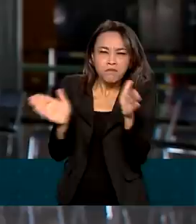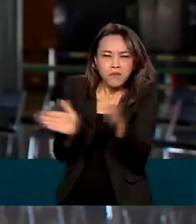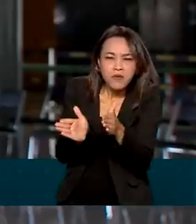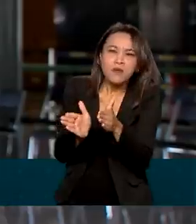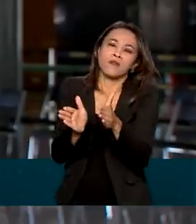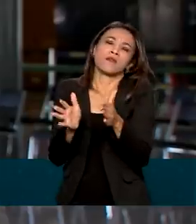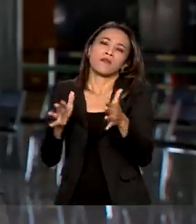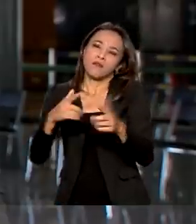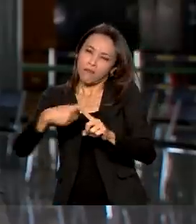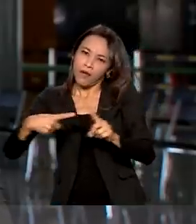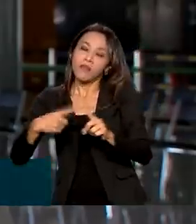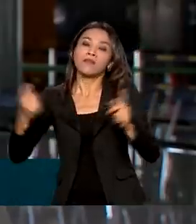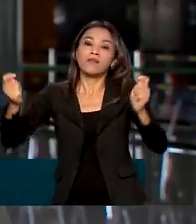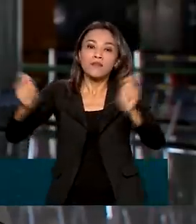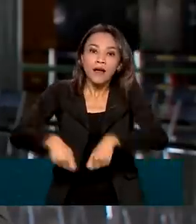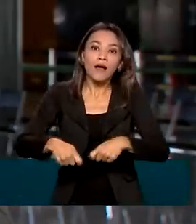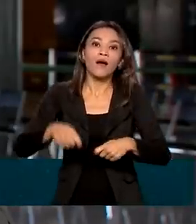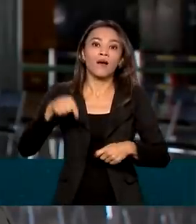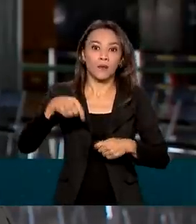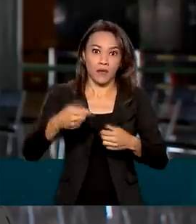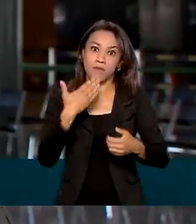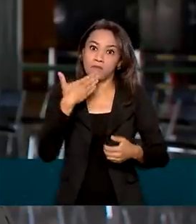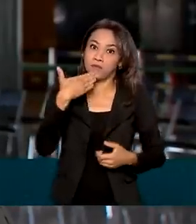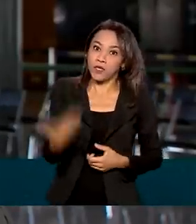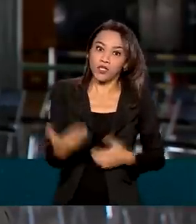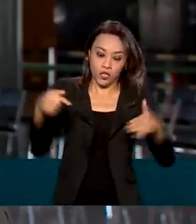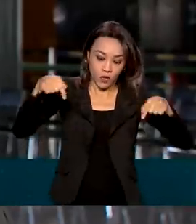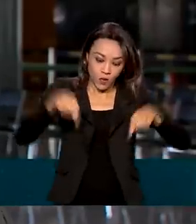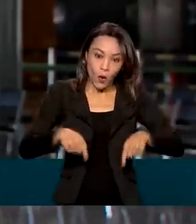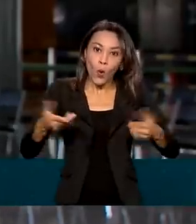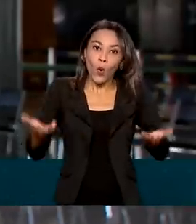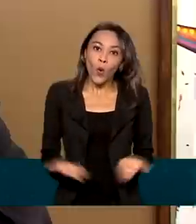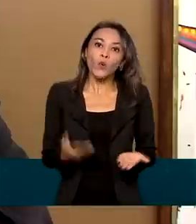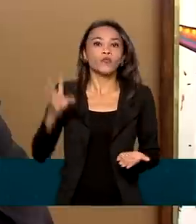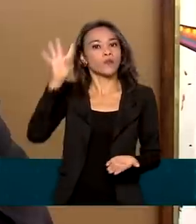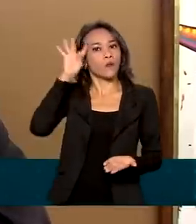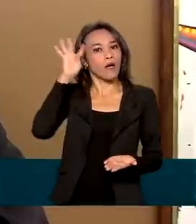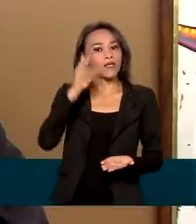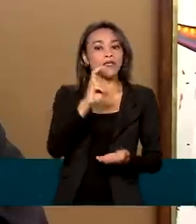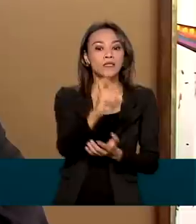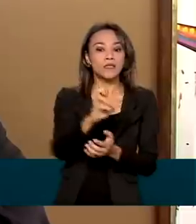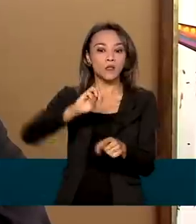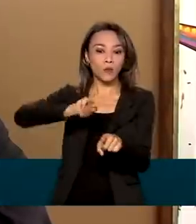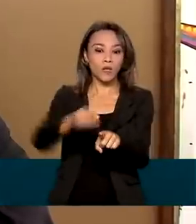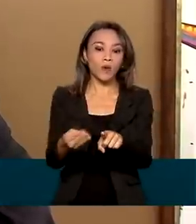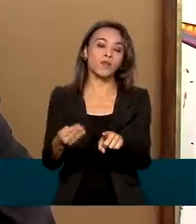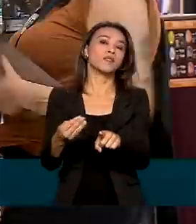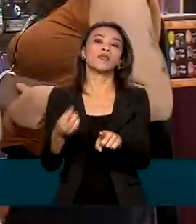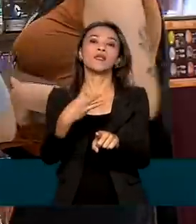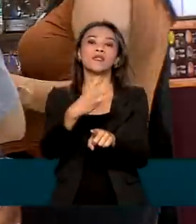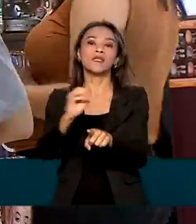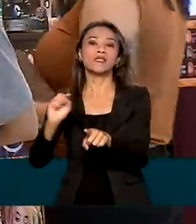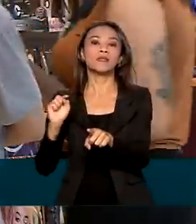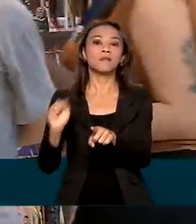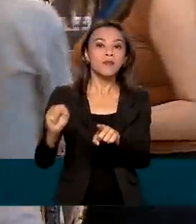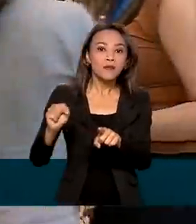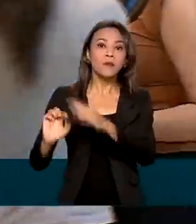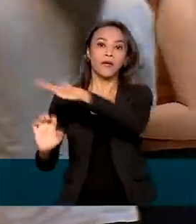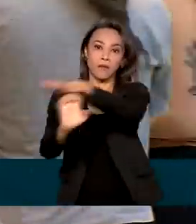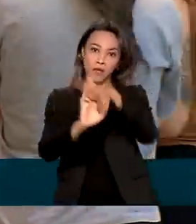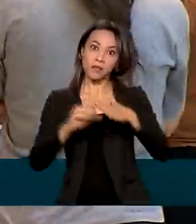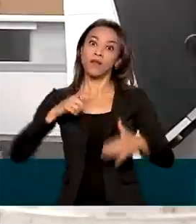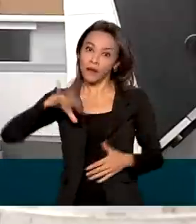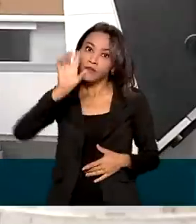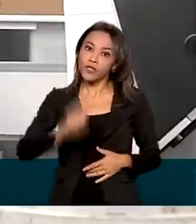eles podem ser concedidos a partir desta quarta-feira de hoje. 5 milhões e 300 mil empresas têm direito ao crédito,